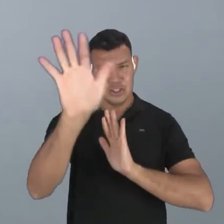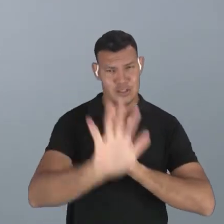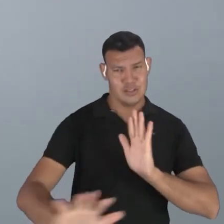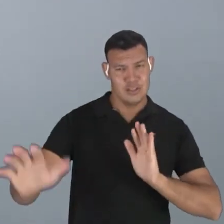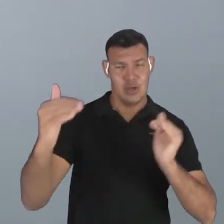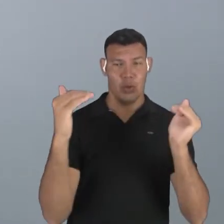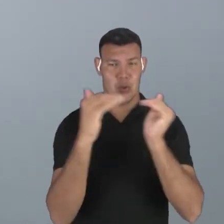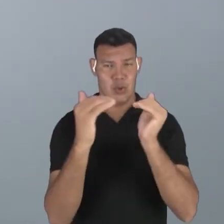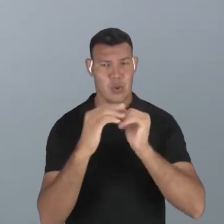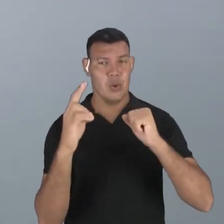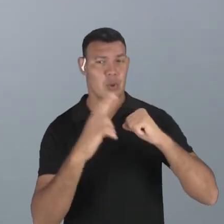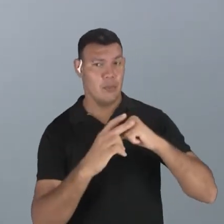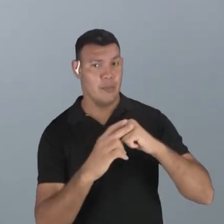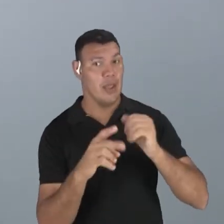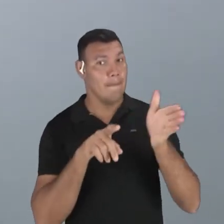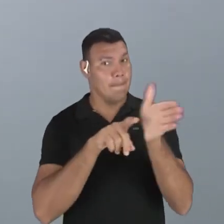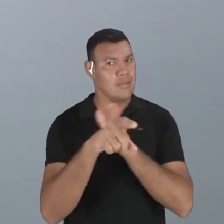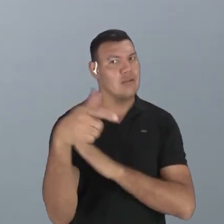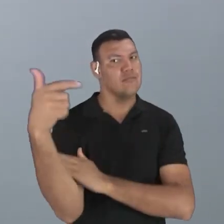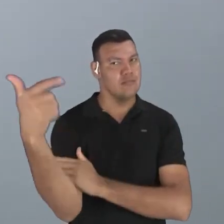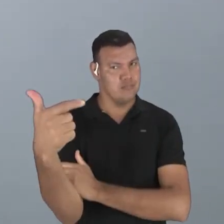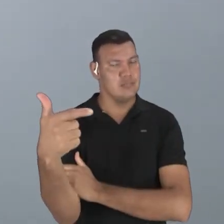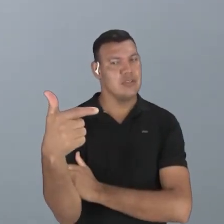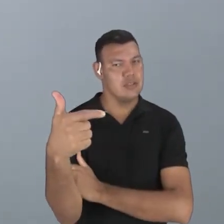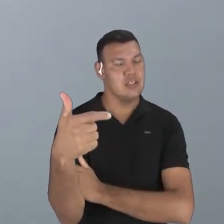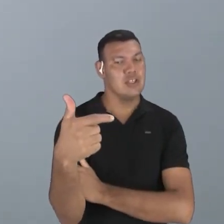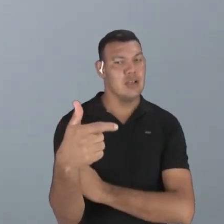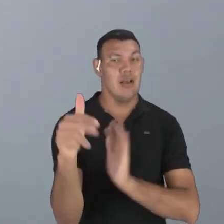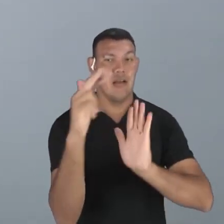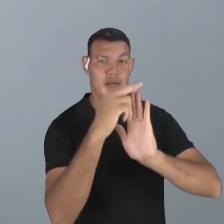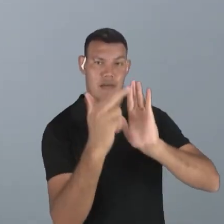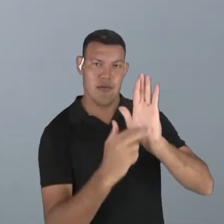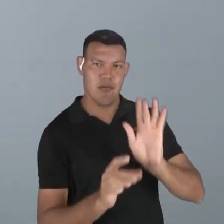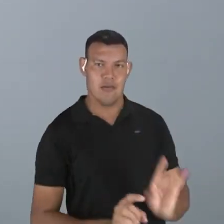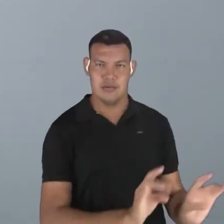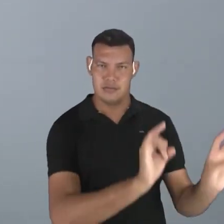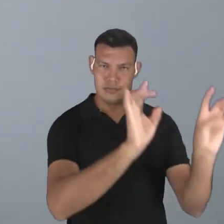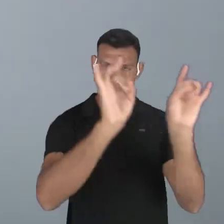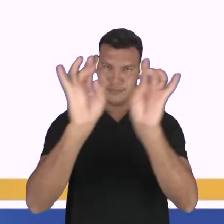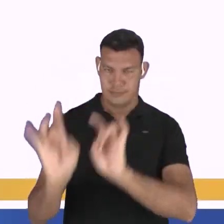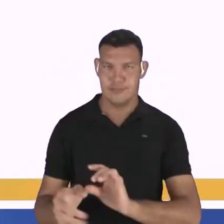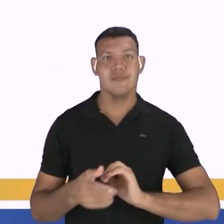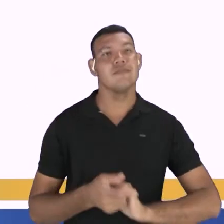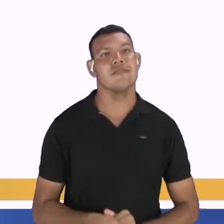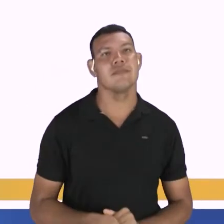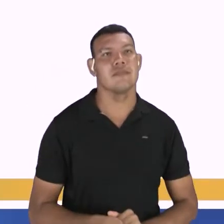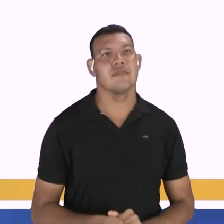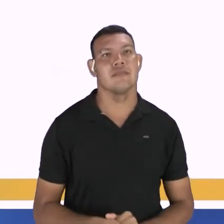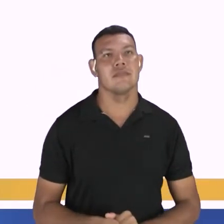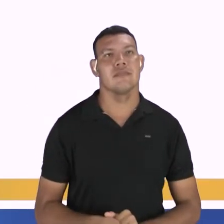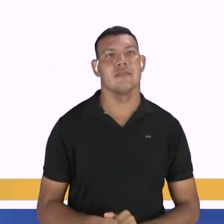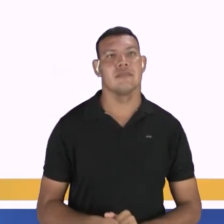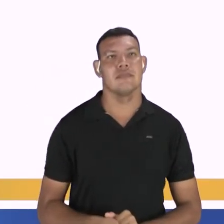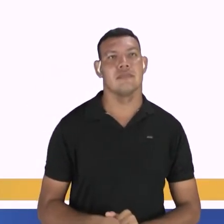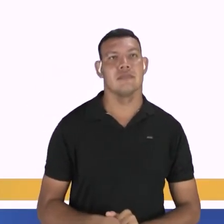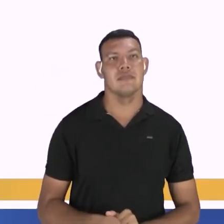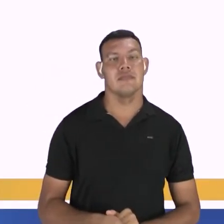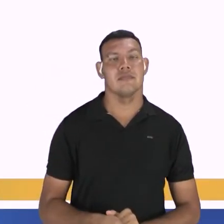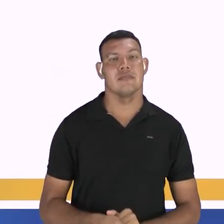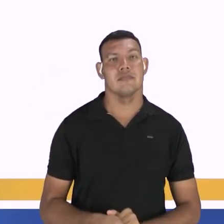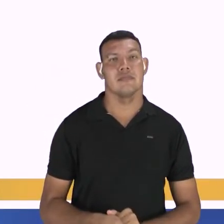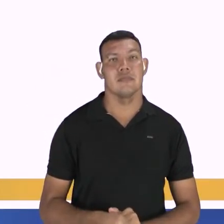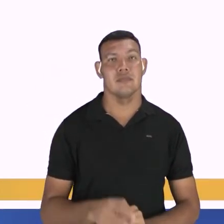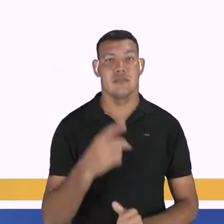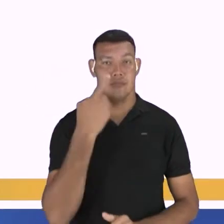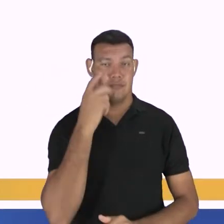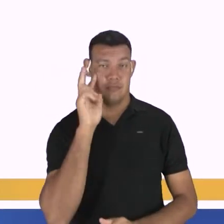verbal. A segunda questão, ela é de uma regra específica. Leia a tirinha abaixo para